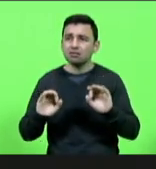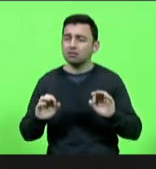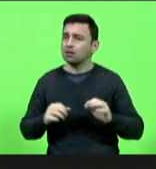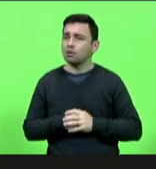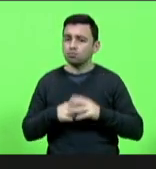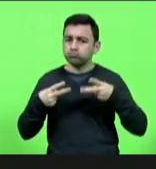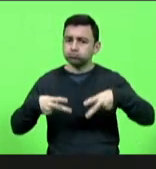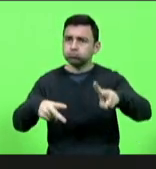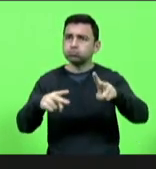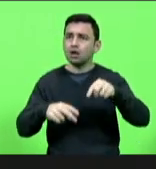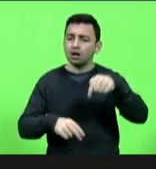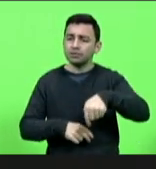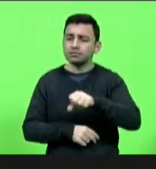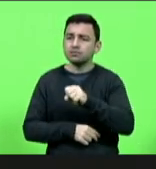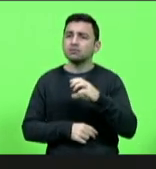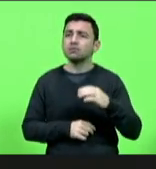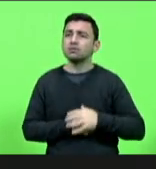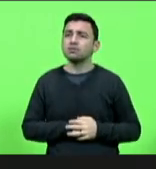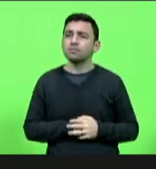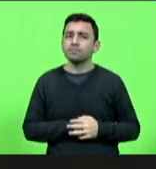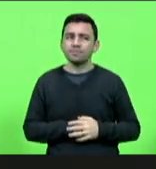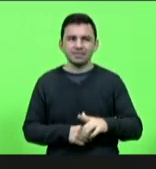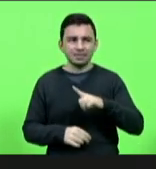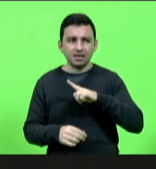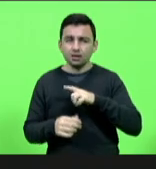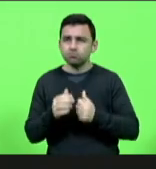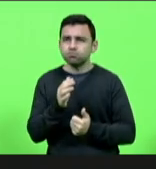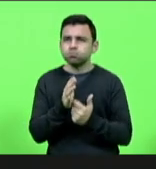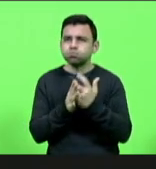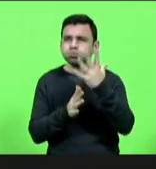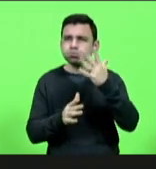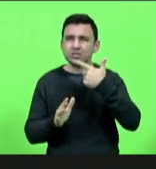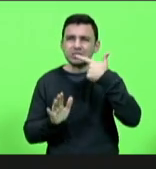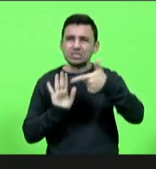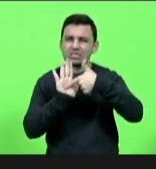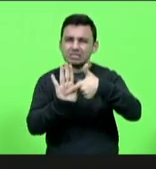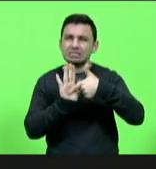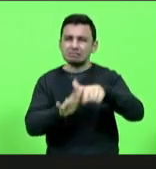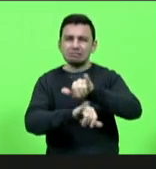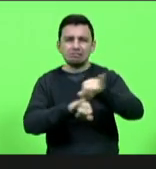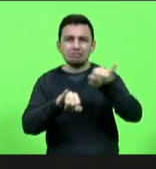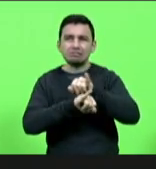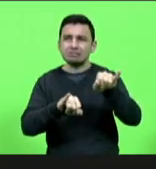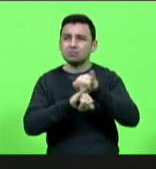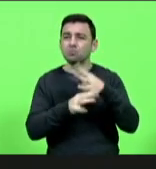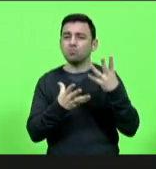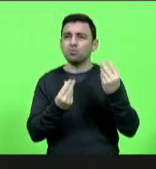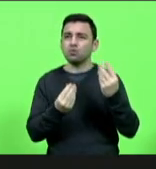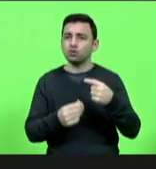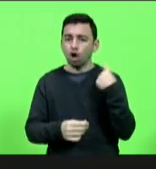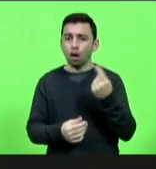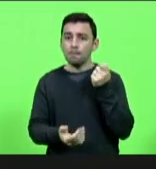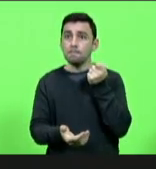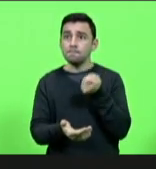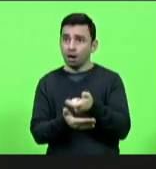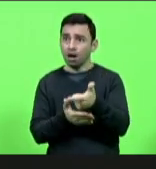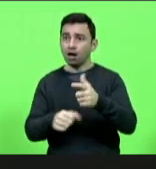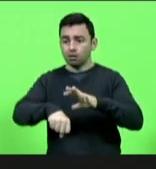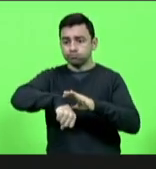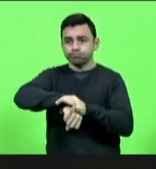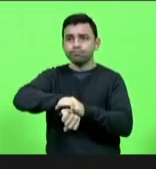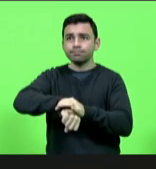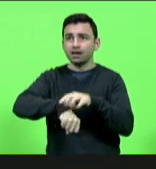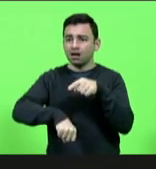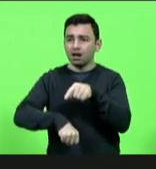nosso Estado são inúmeras denúncias onde ainda nós continuamos pagando pelas tornozeleiras isso é